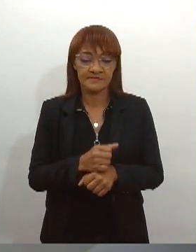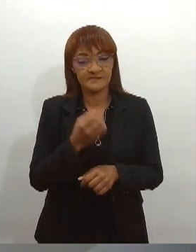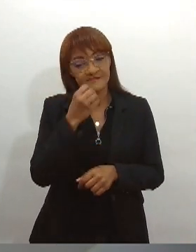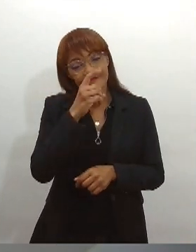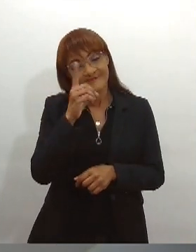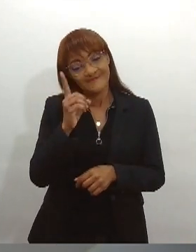obrigado pelo espaço.